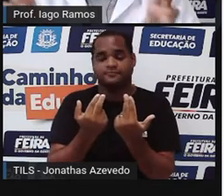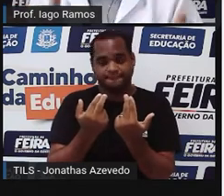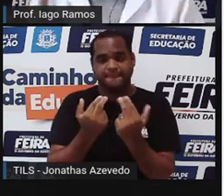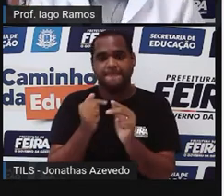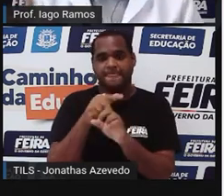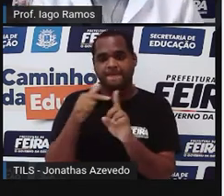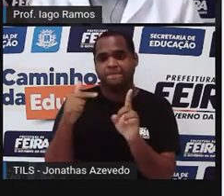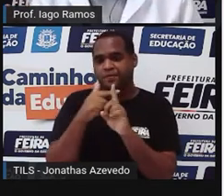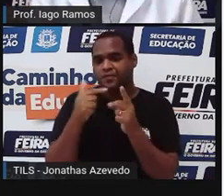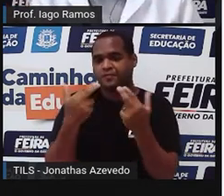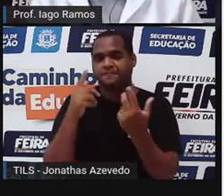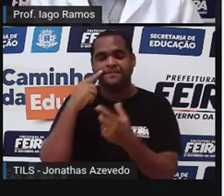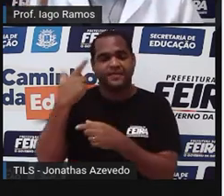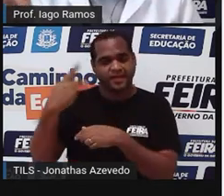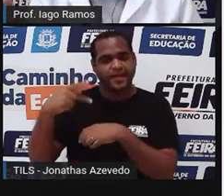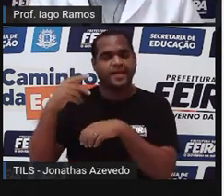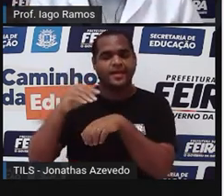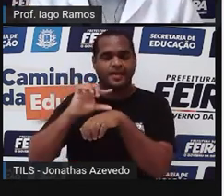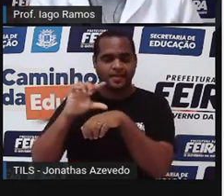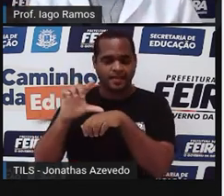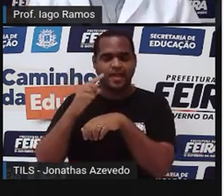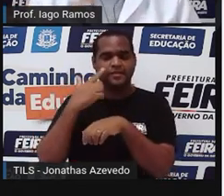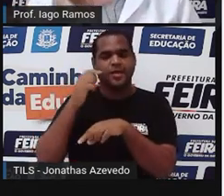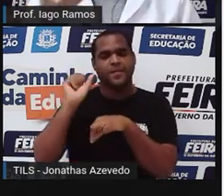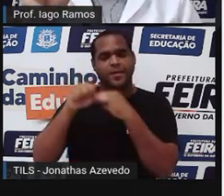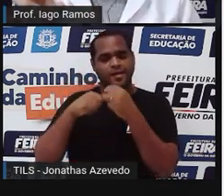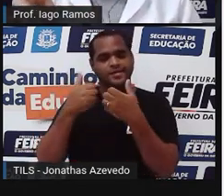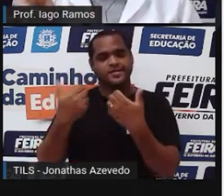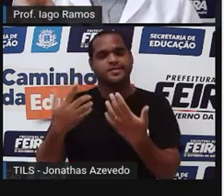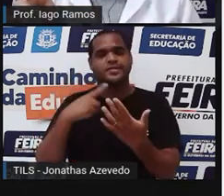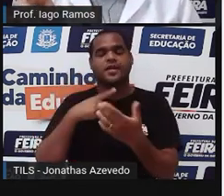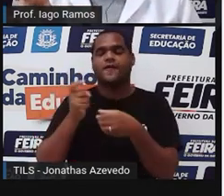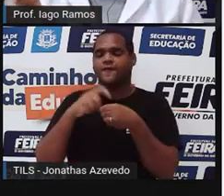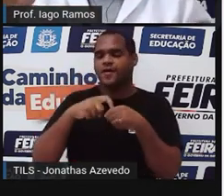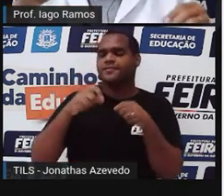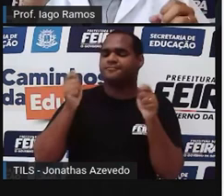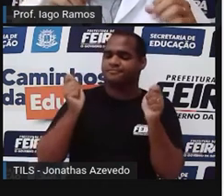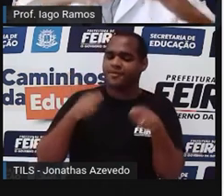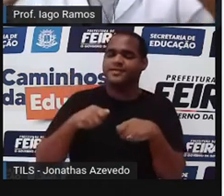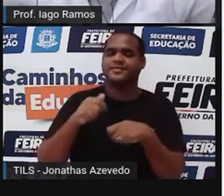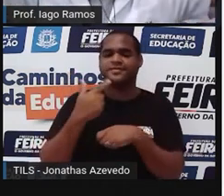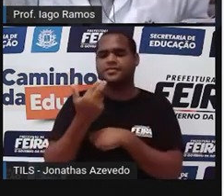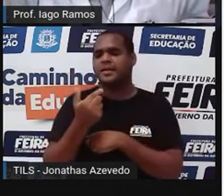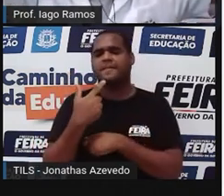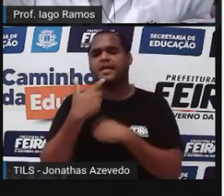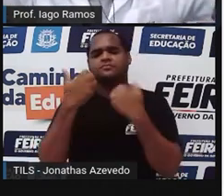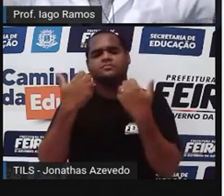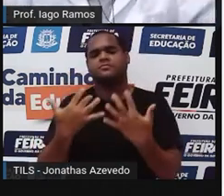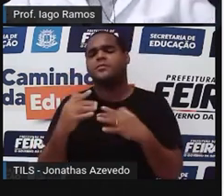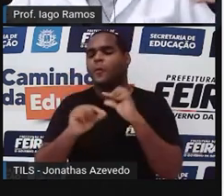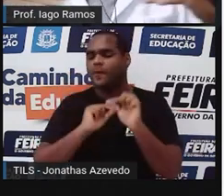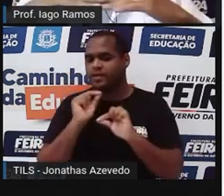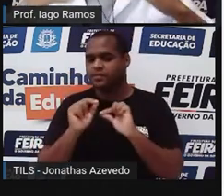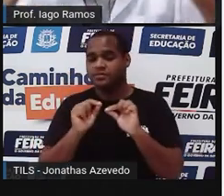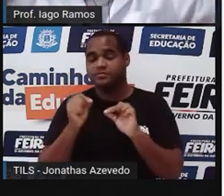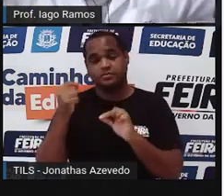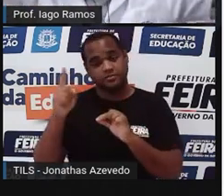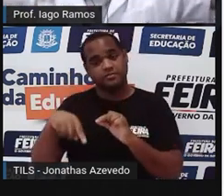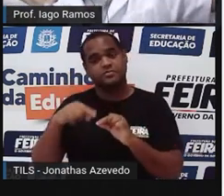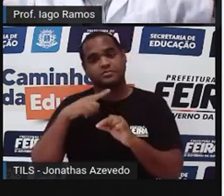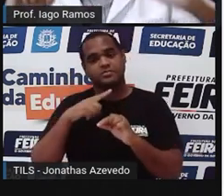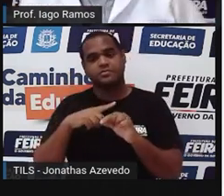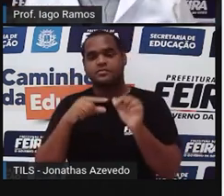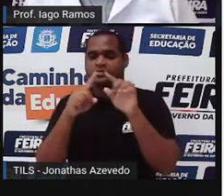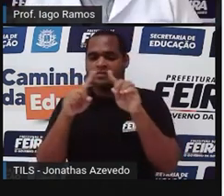E a parte lilás ali, se eu desmontar, volta a ser o losango. O eu estou querendo te dizer? O retângulo maior que tinha o